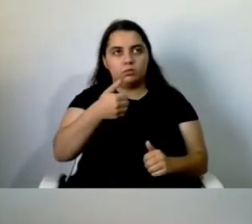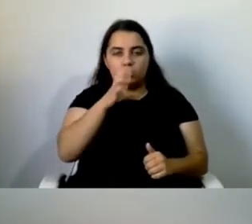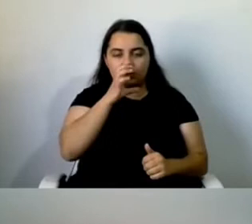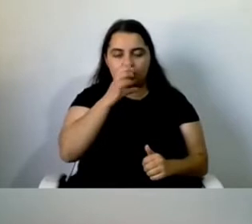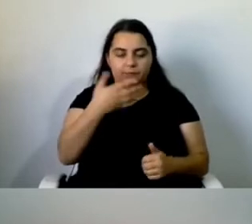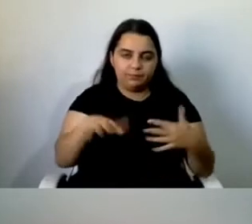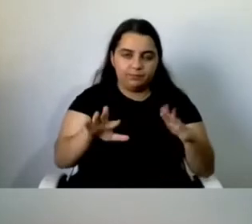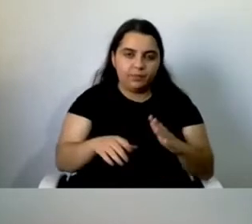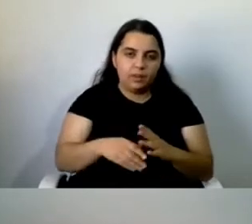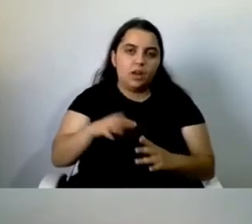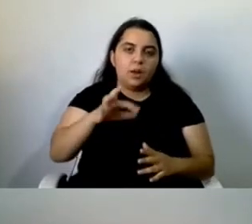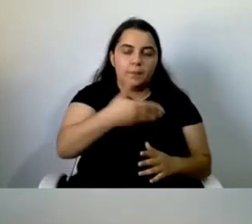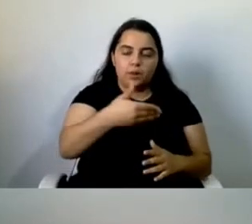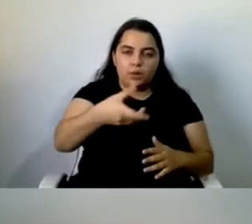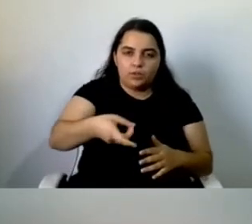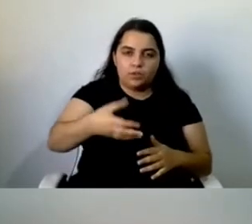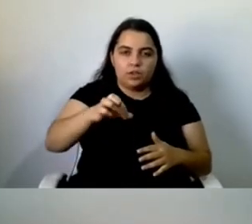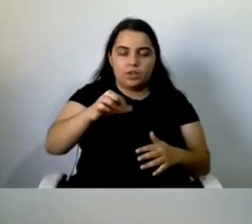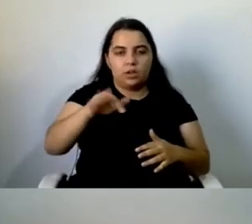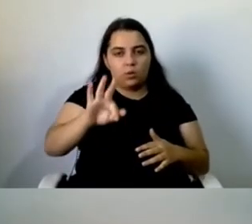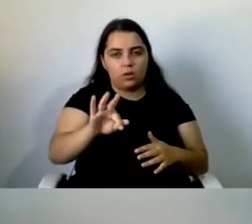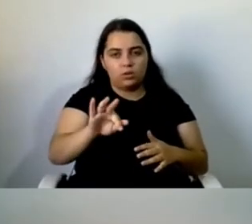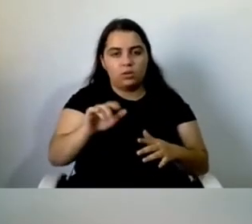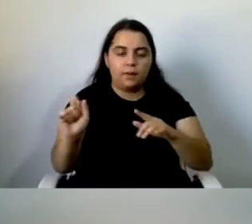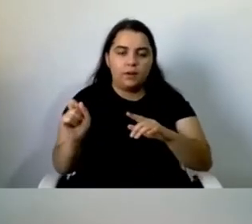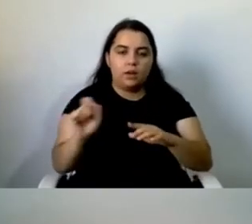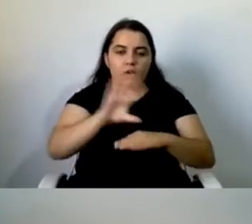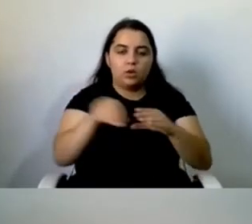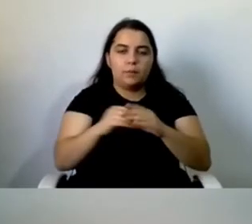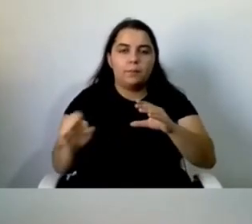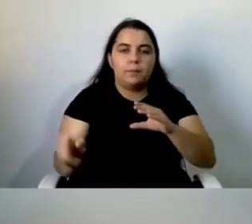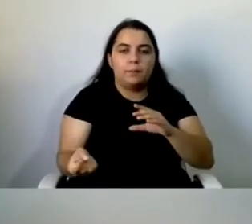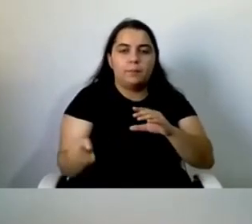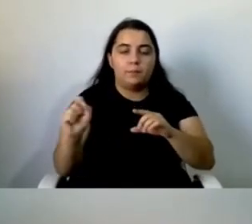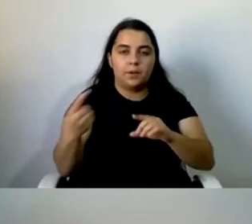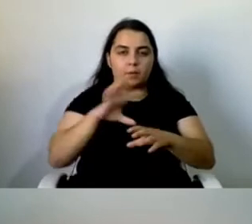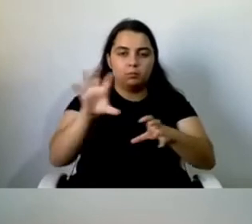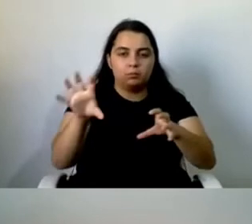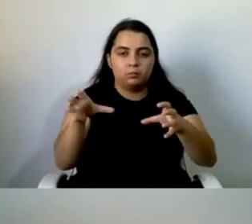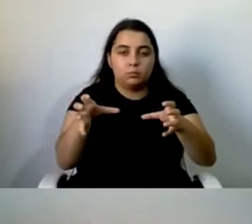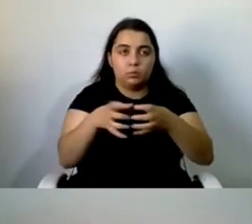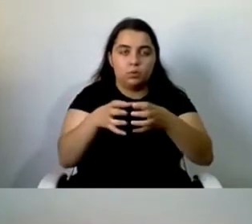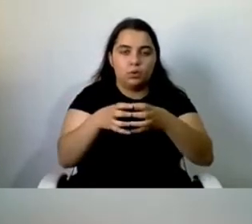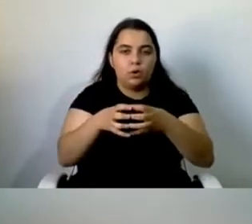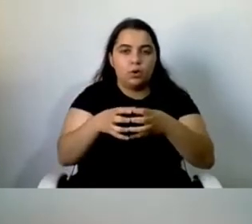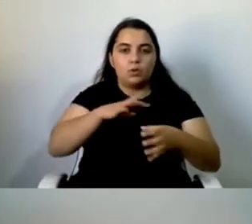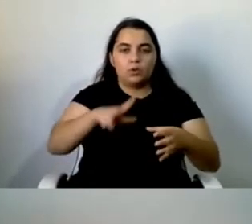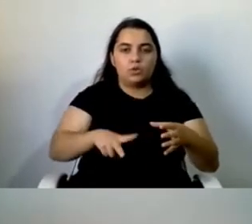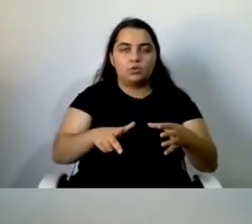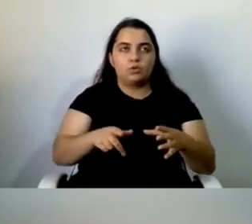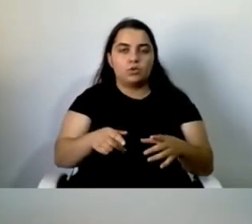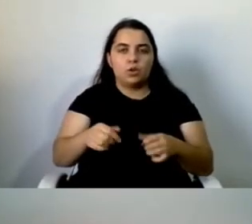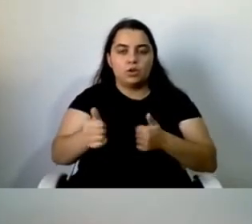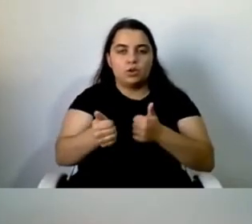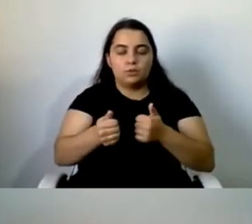84, integrou a primeira comitiva portuguesa a participar nos Jogos Paralímpicos, nesse ano realizados em Nova